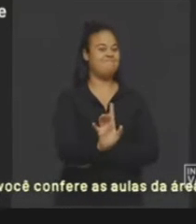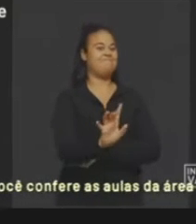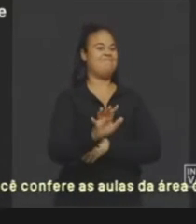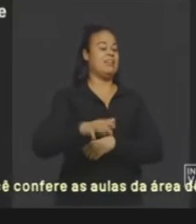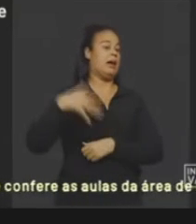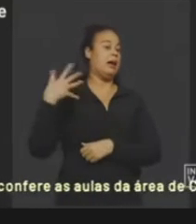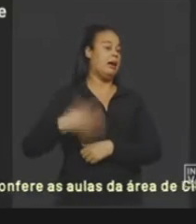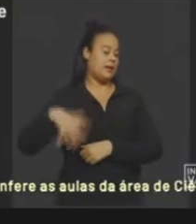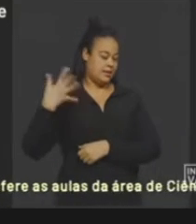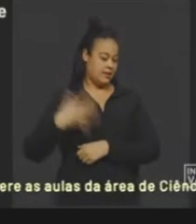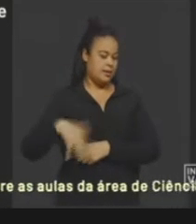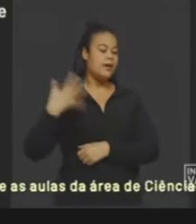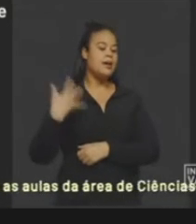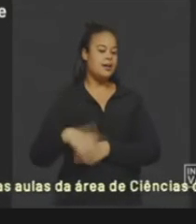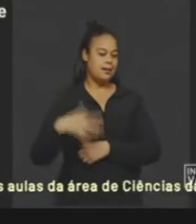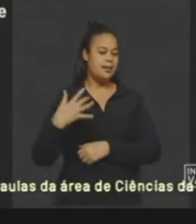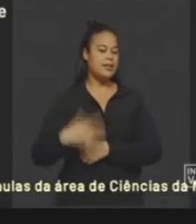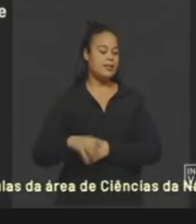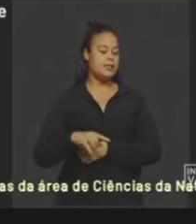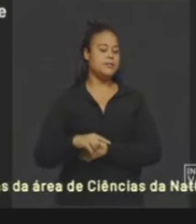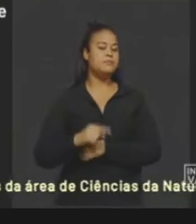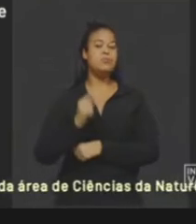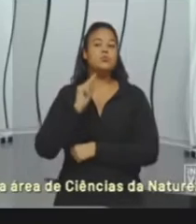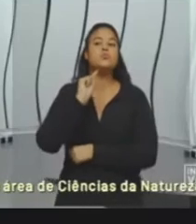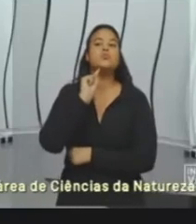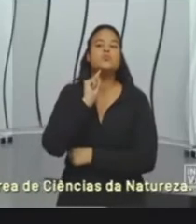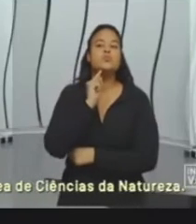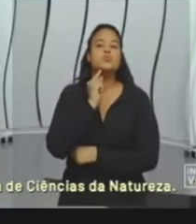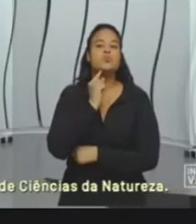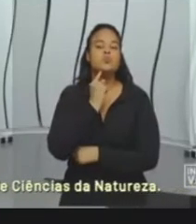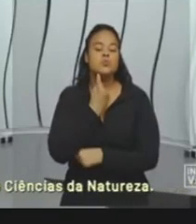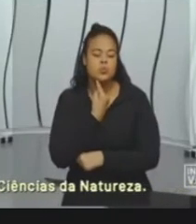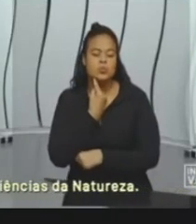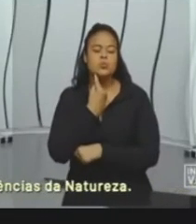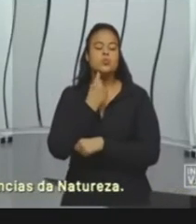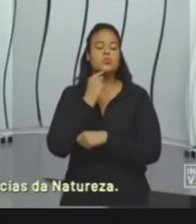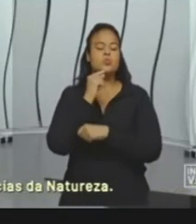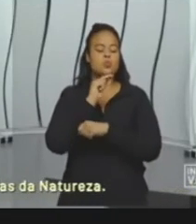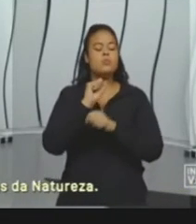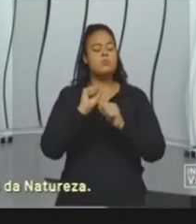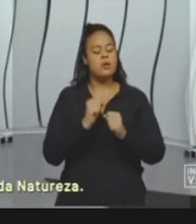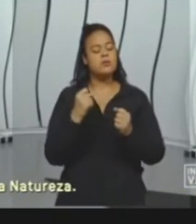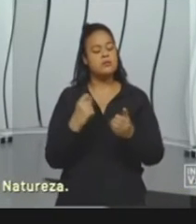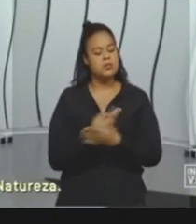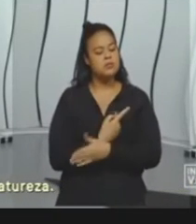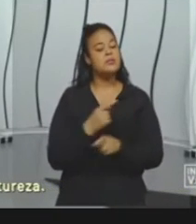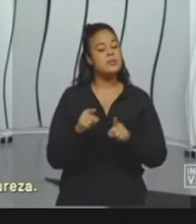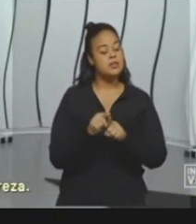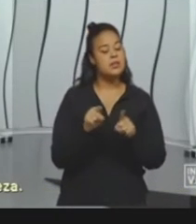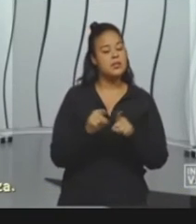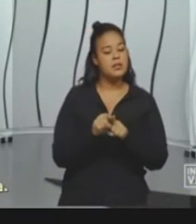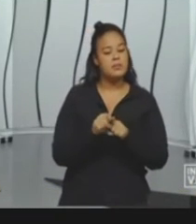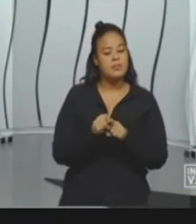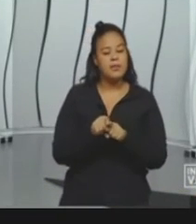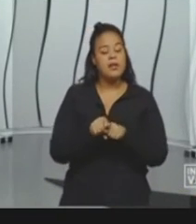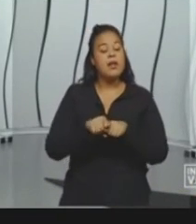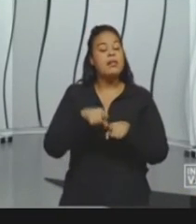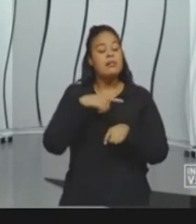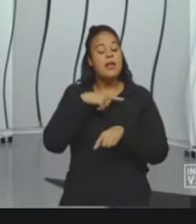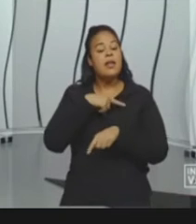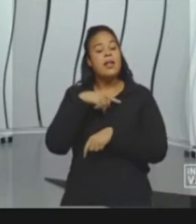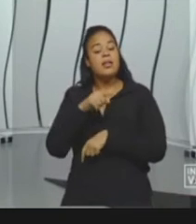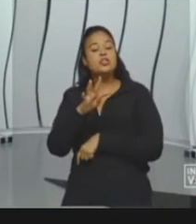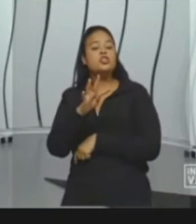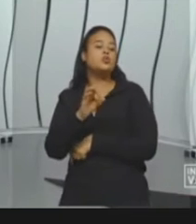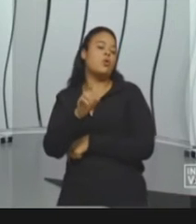Possibilidade de contaminação de custos de ar. Não é porque utiliza produtos tóxicos, não. É porque